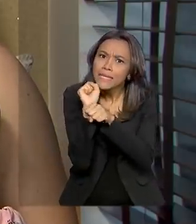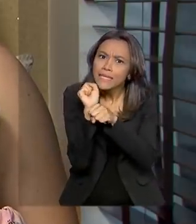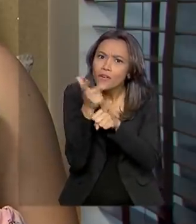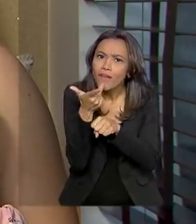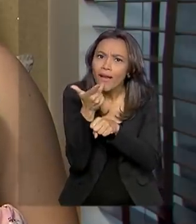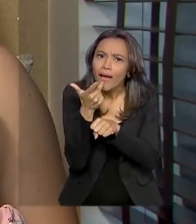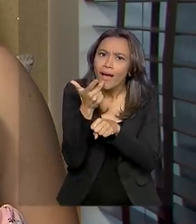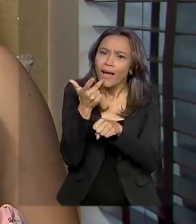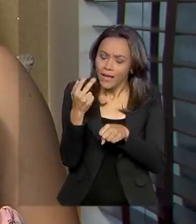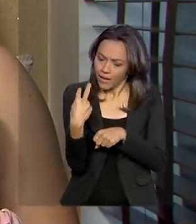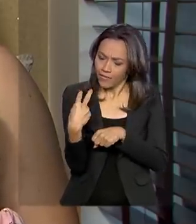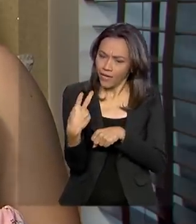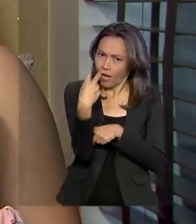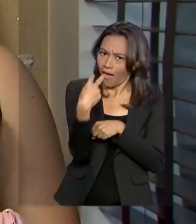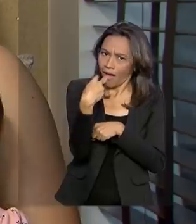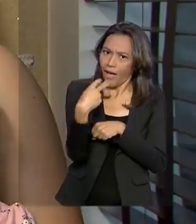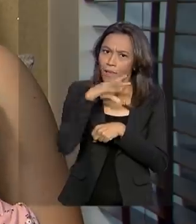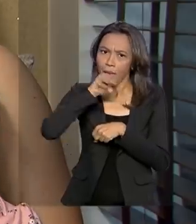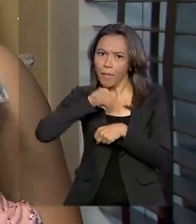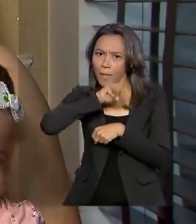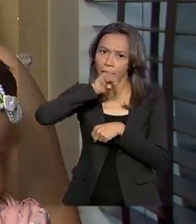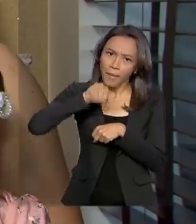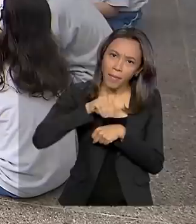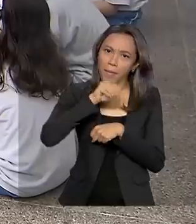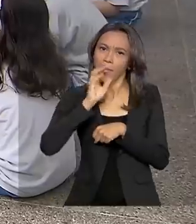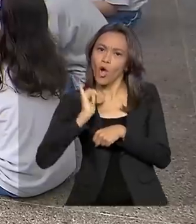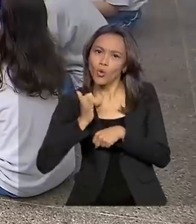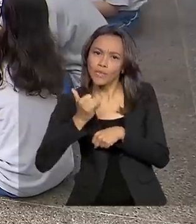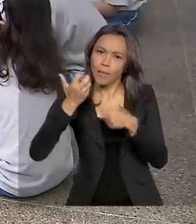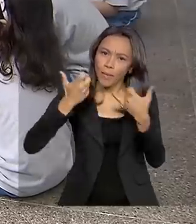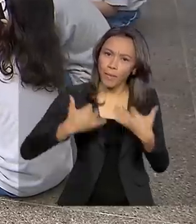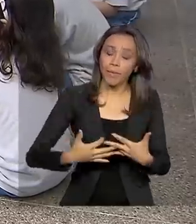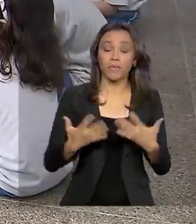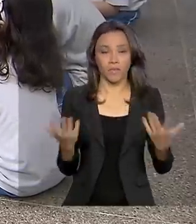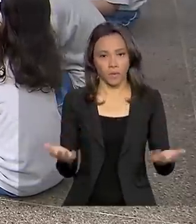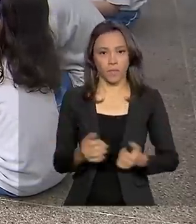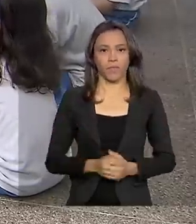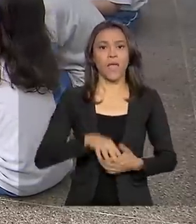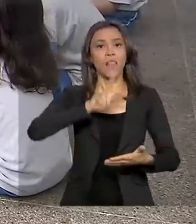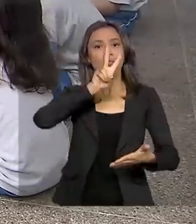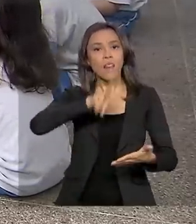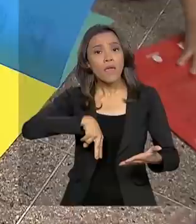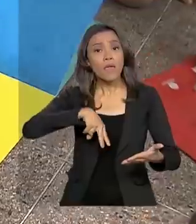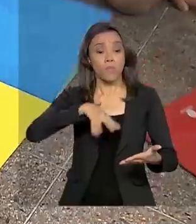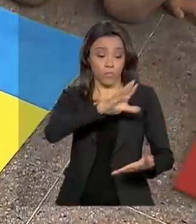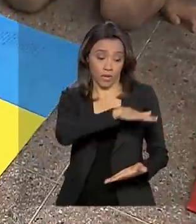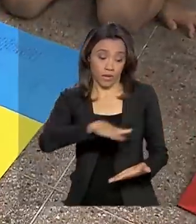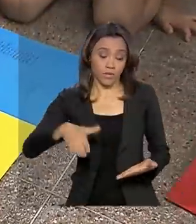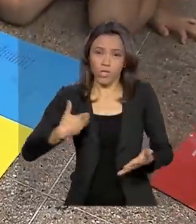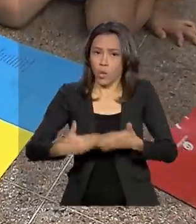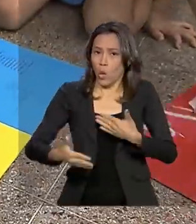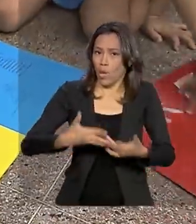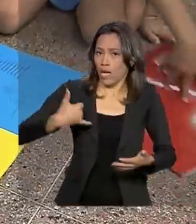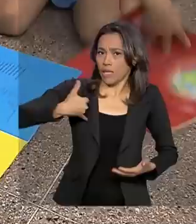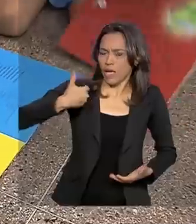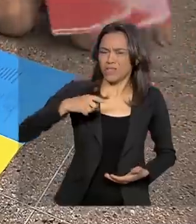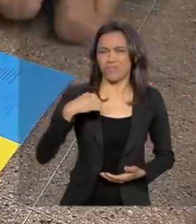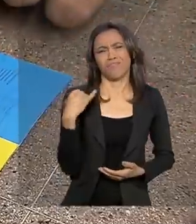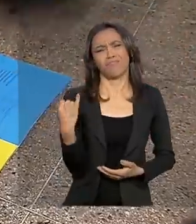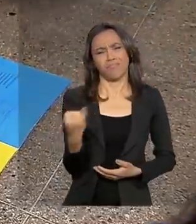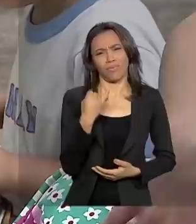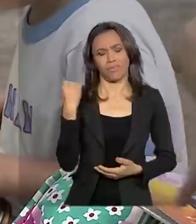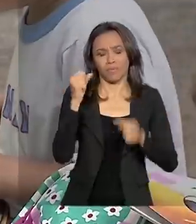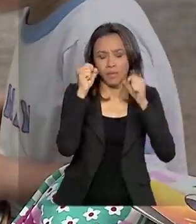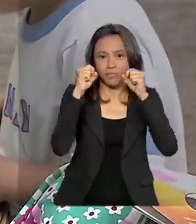falando com ela em voz de baleia, contar da baleia. Ler para uma criança de qualquer idade é fundamental para